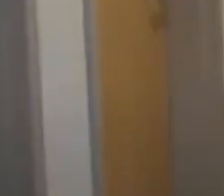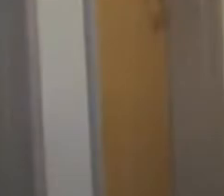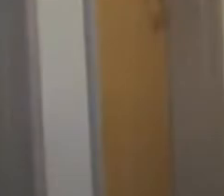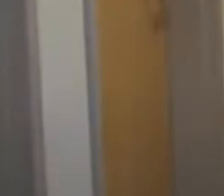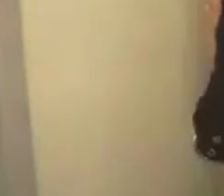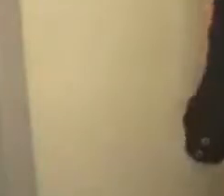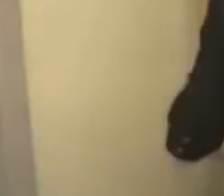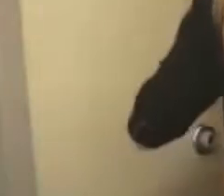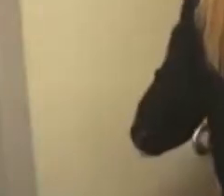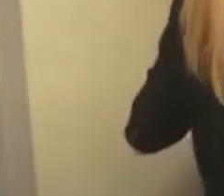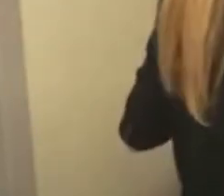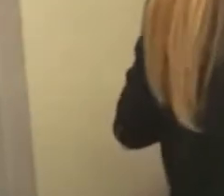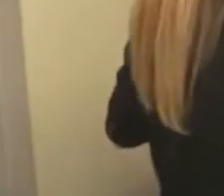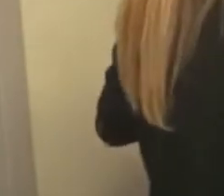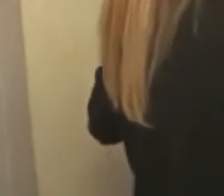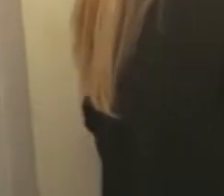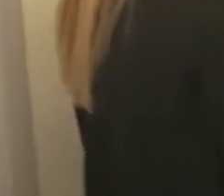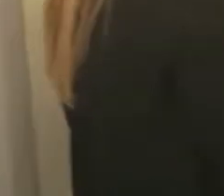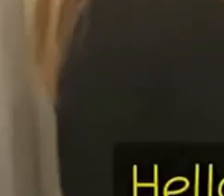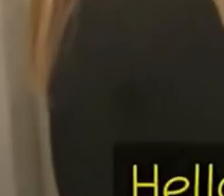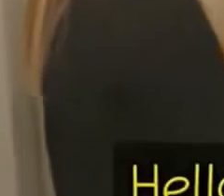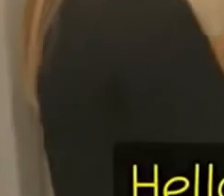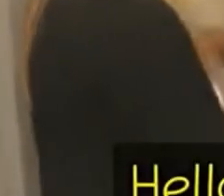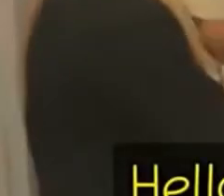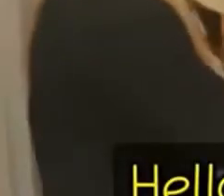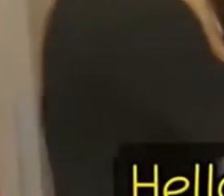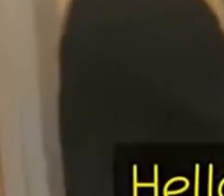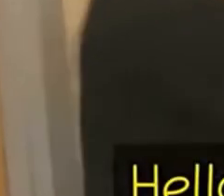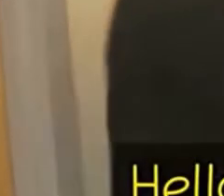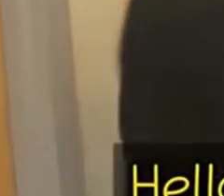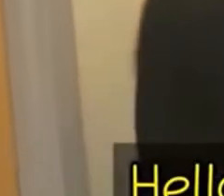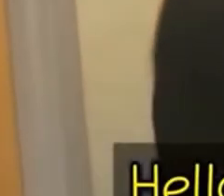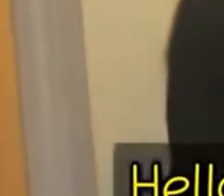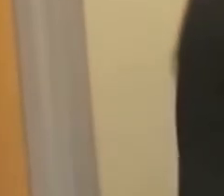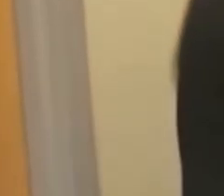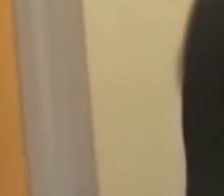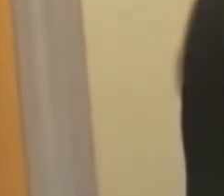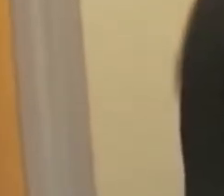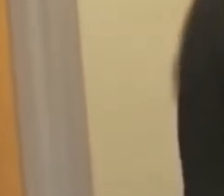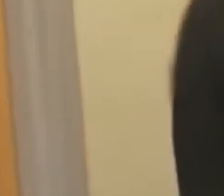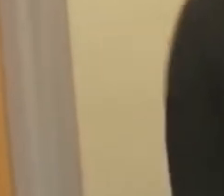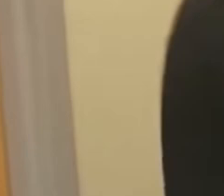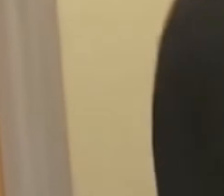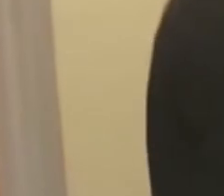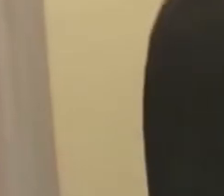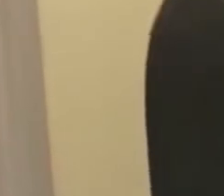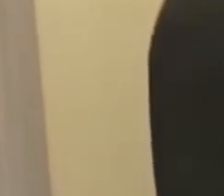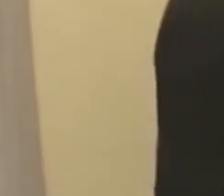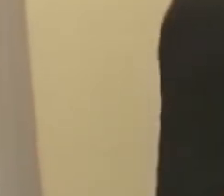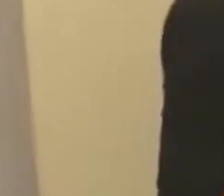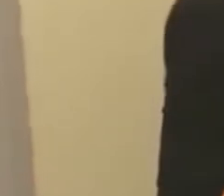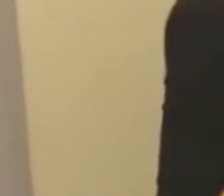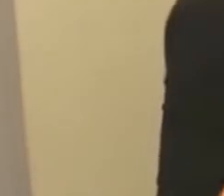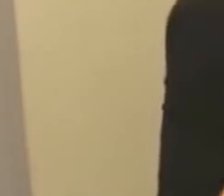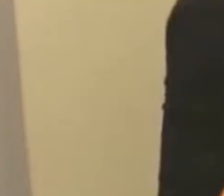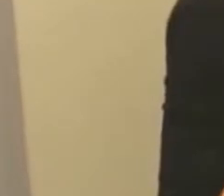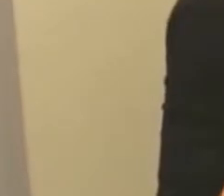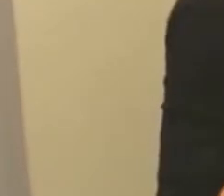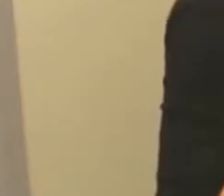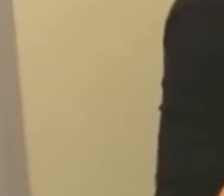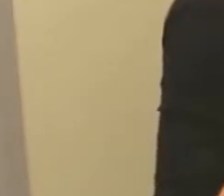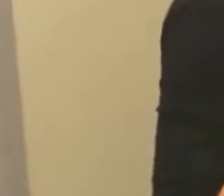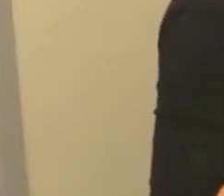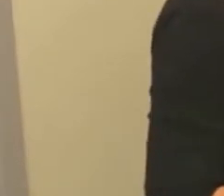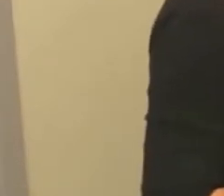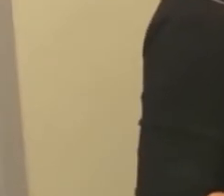Mary? Hi. Hello, I'm Susan Thompson, resource manager. Hi, I'm Mary Hanson, and I'm